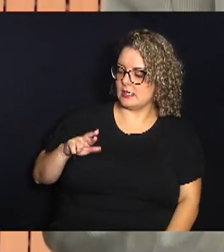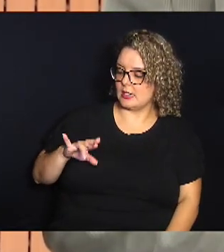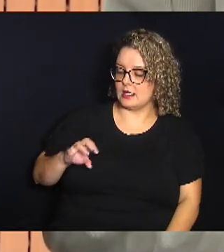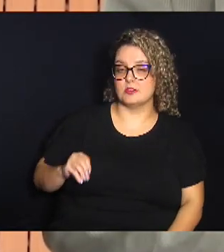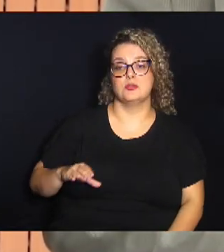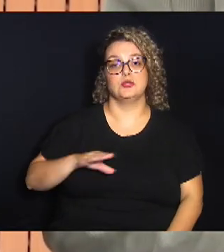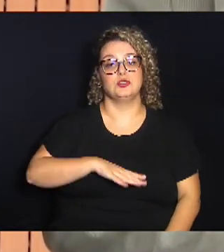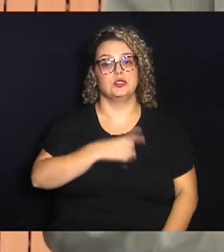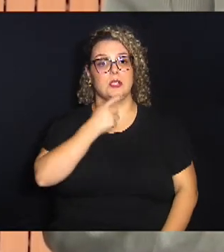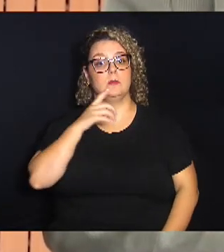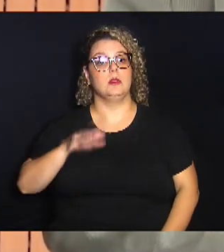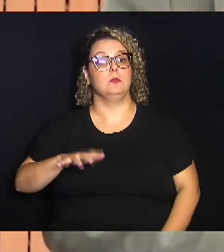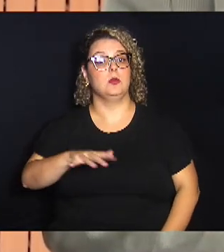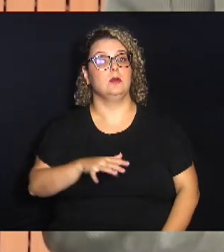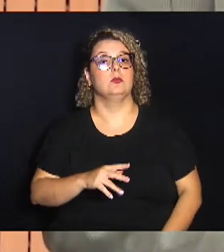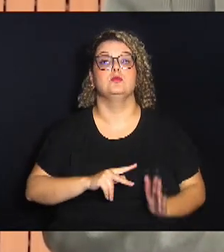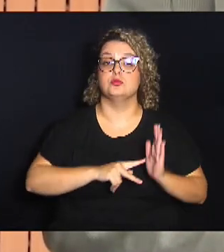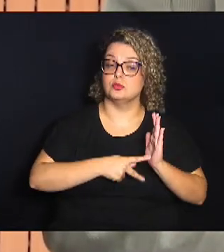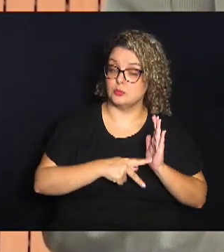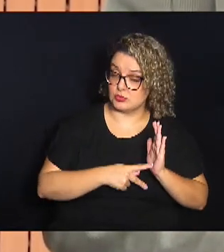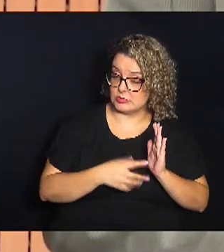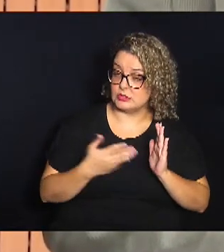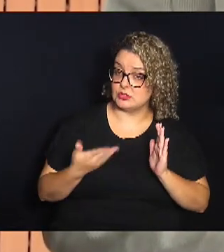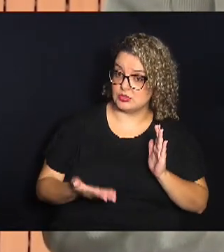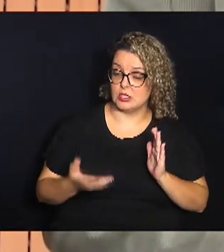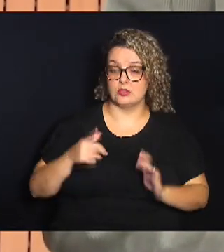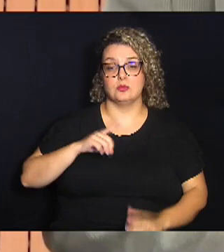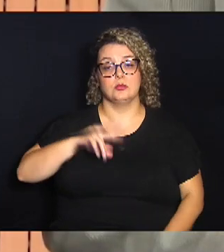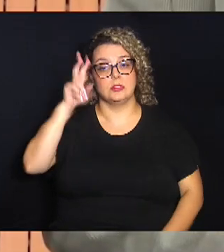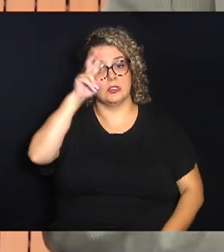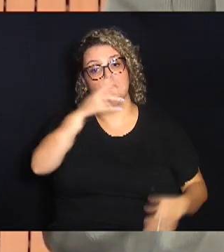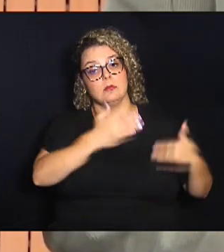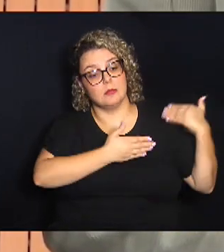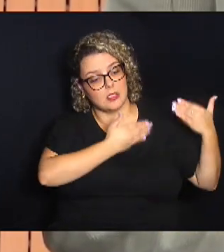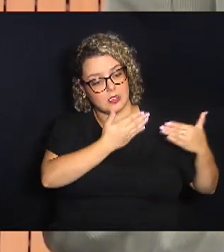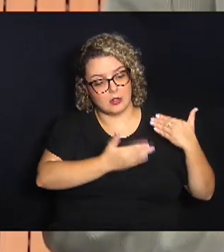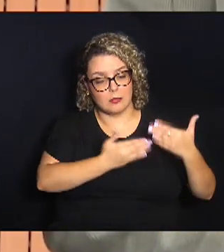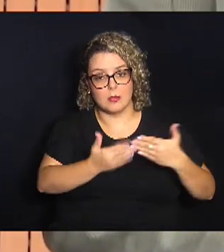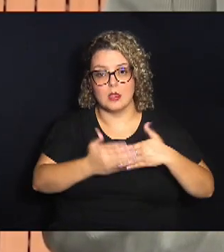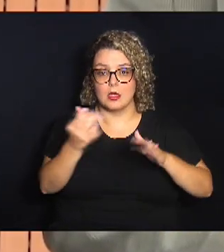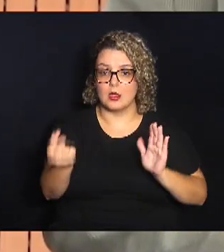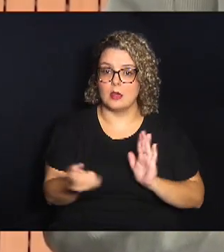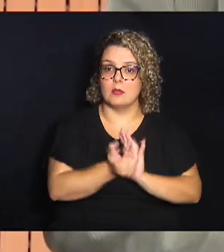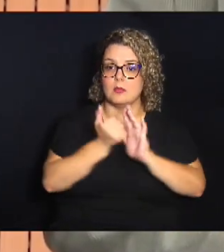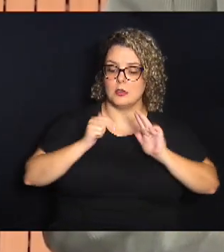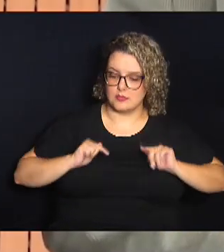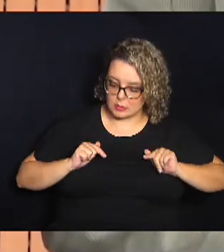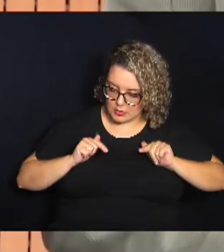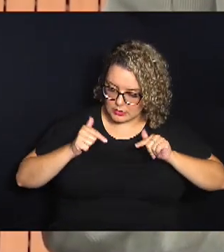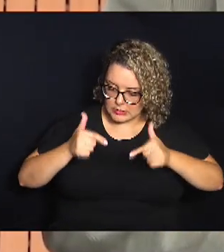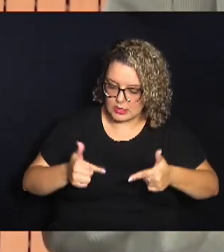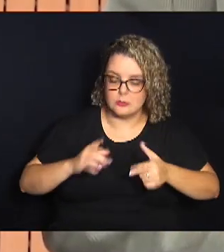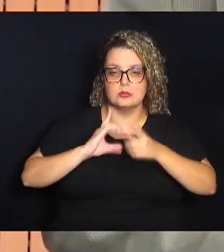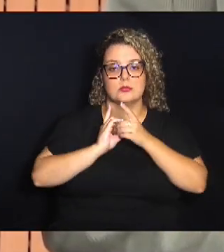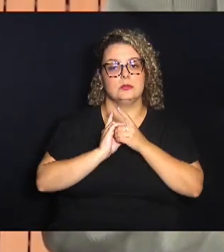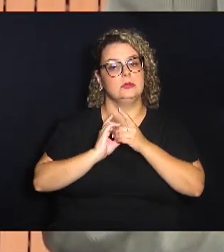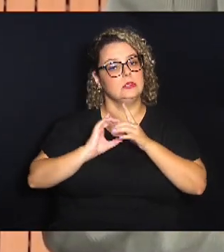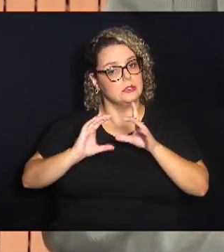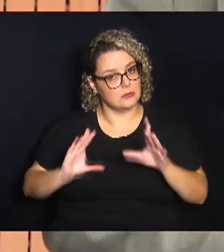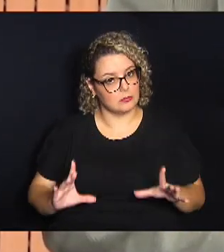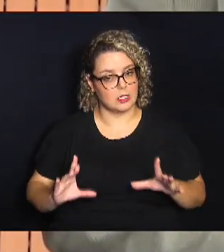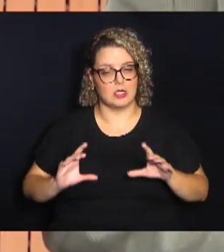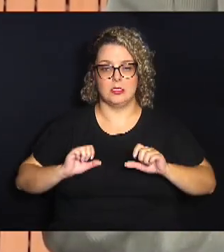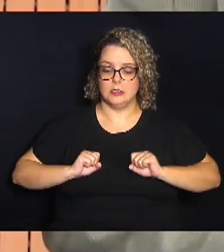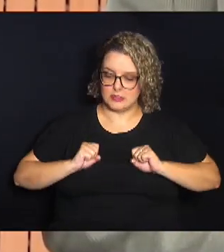Um sindicato que tem na sua história a marca da luta democrática, da luta em